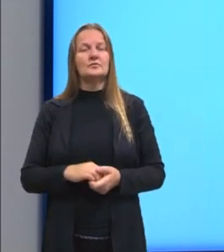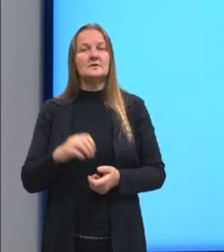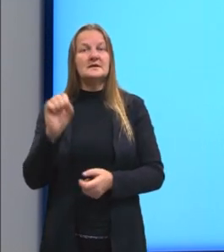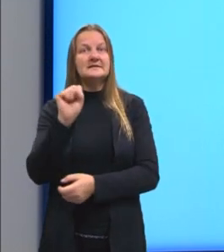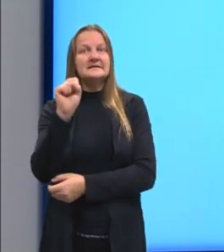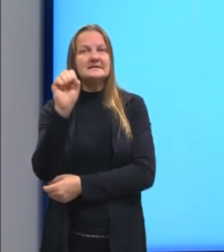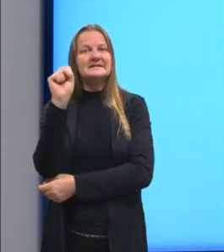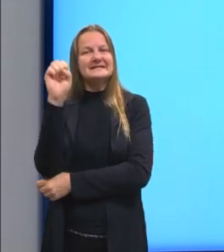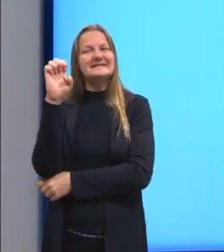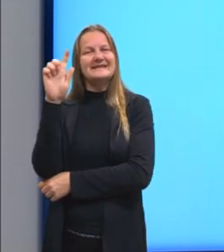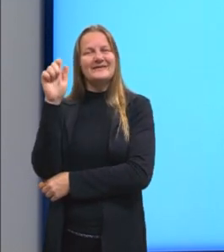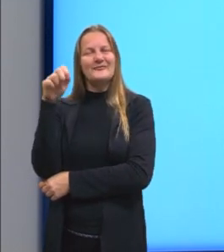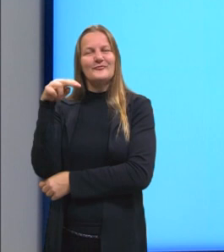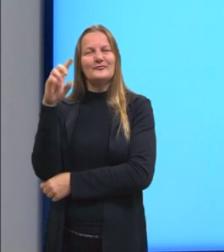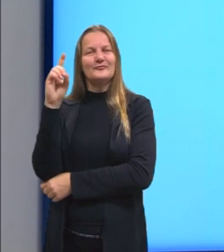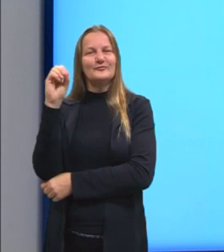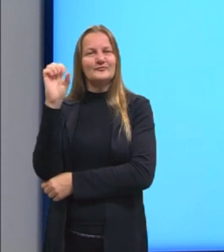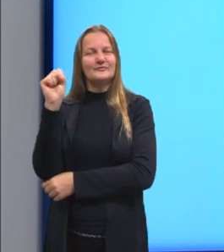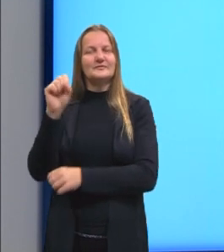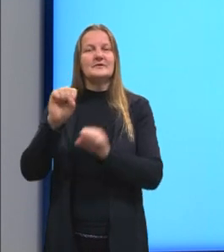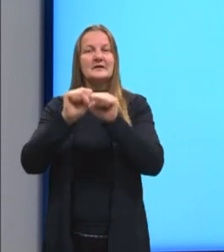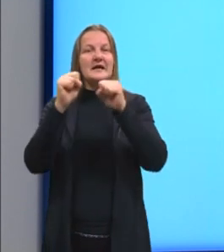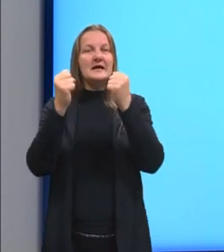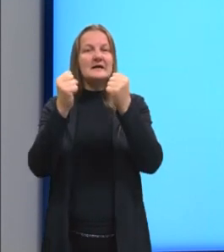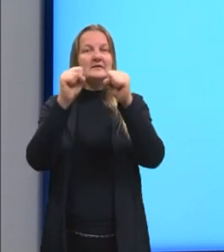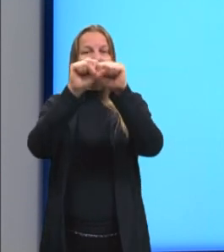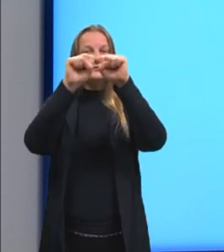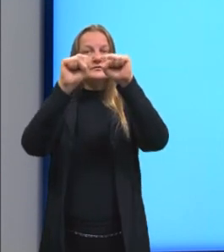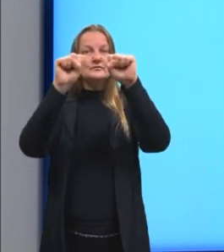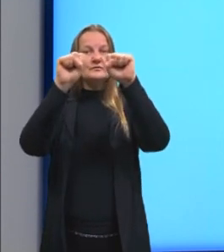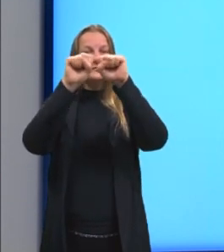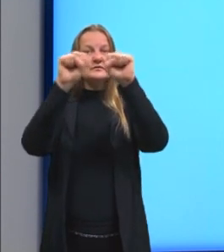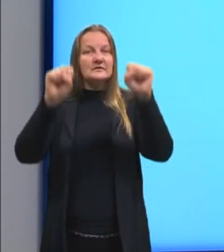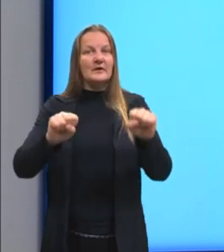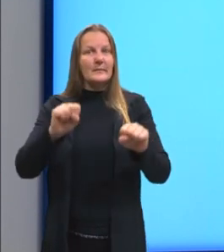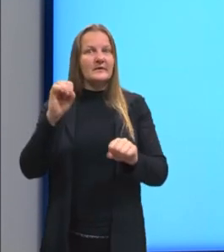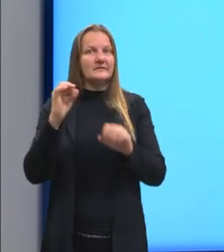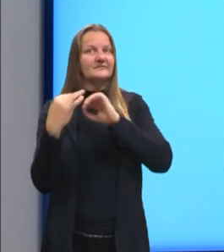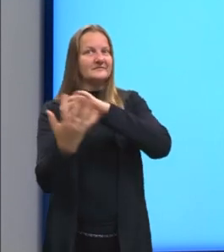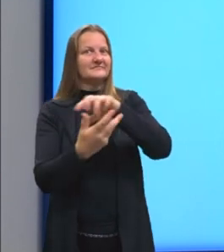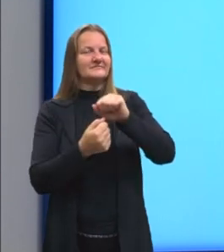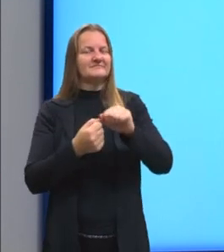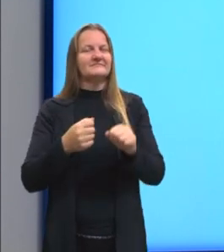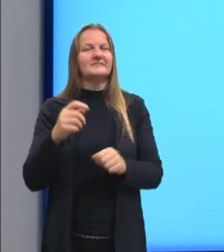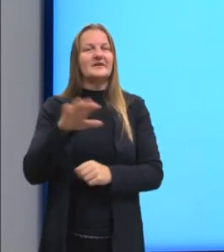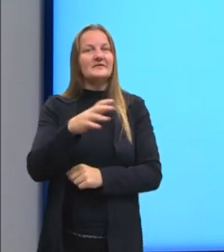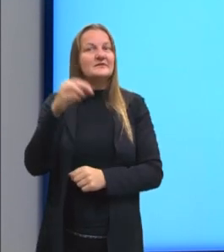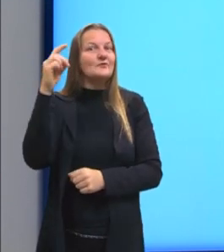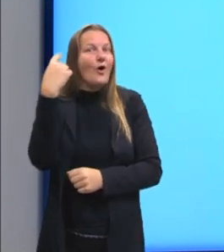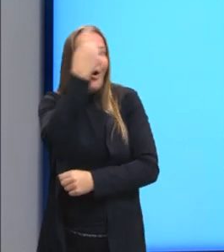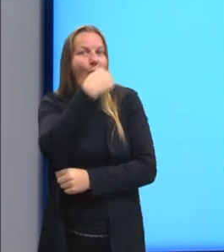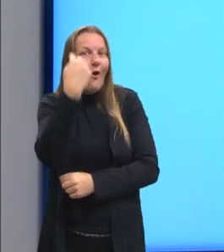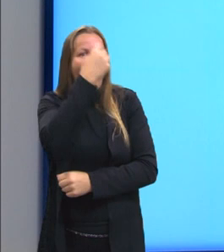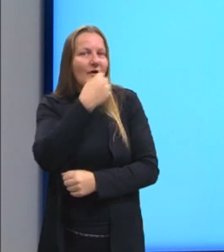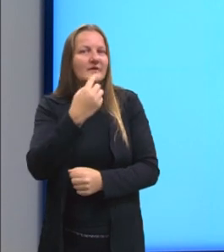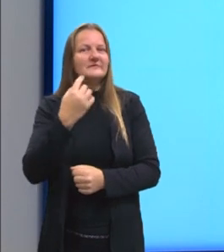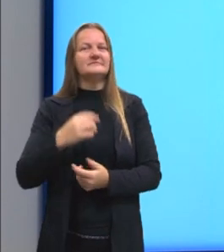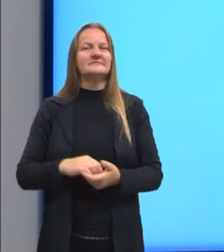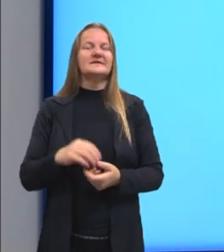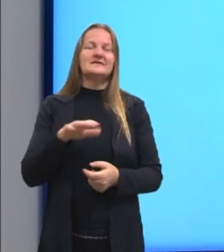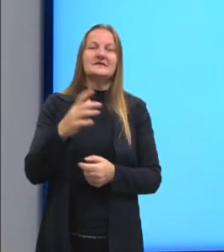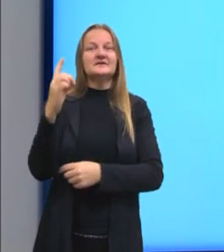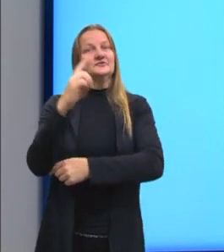nós temos no SI, mas também horas, minutos e dias, tá? Então, tenham sempre em mente essa unidade